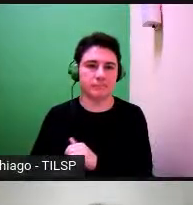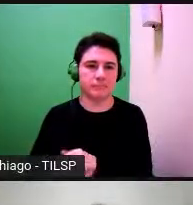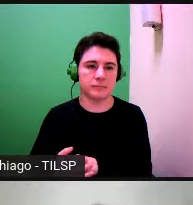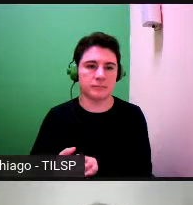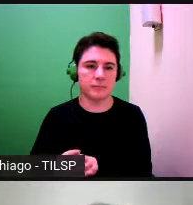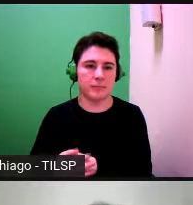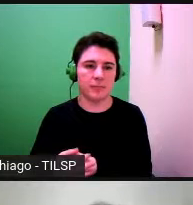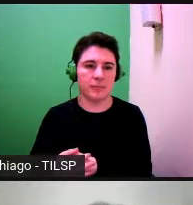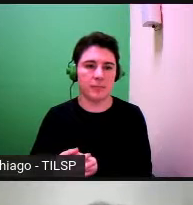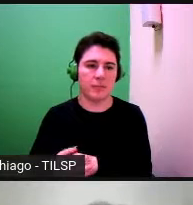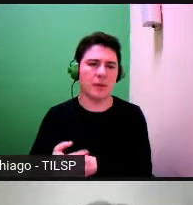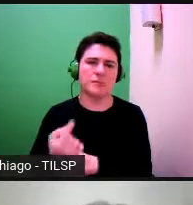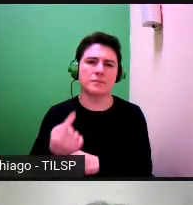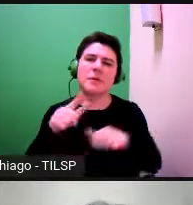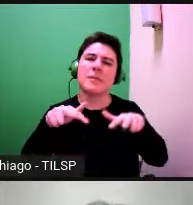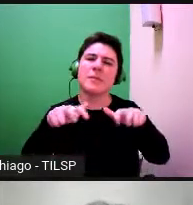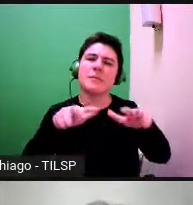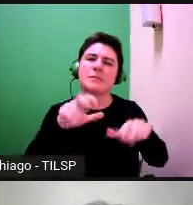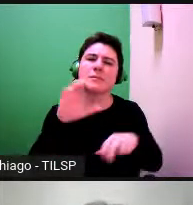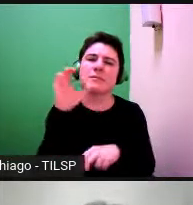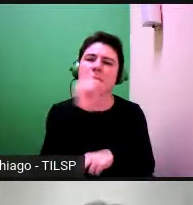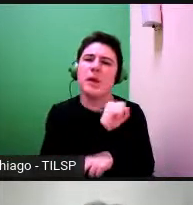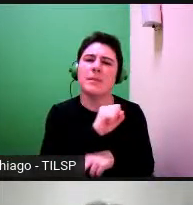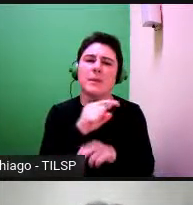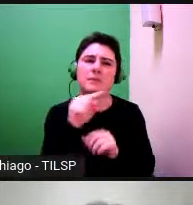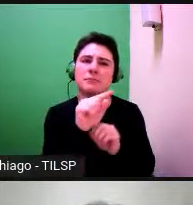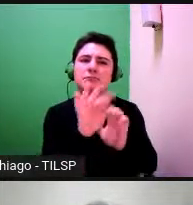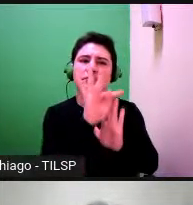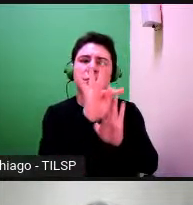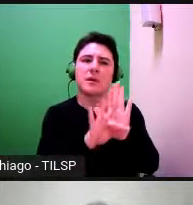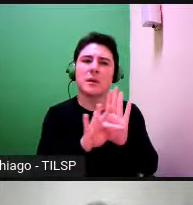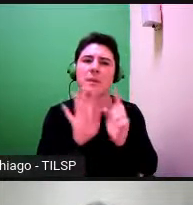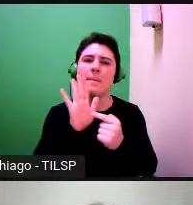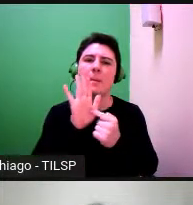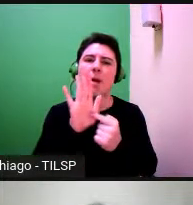Uma análise muito rápida do texto mostra que o título